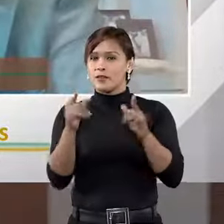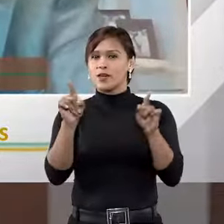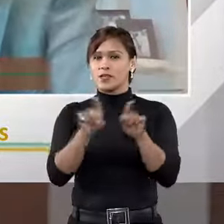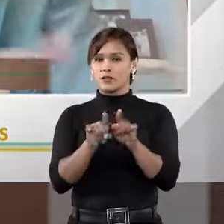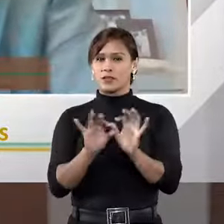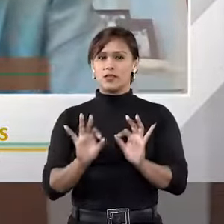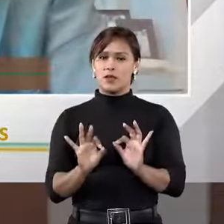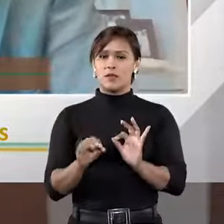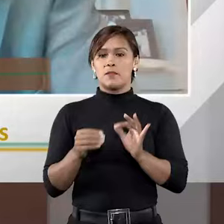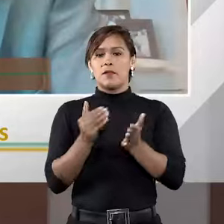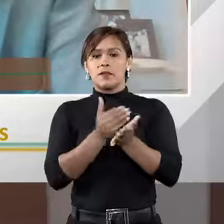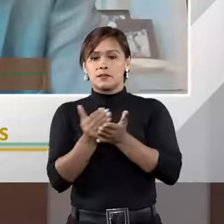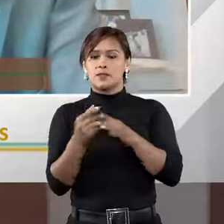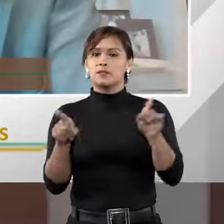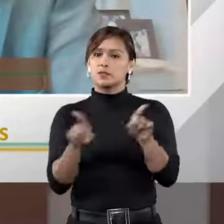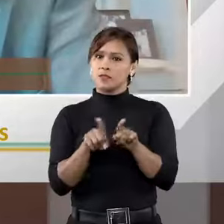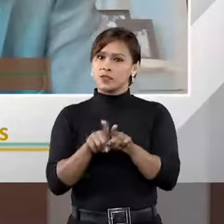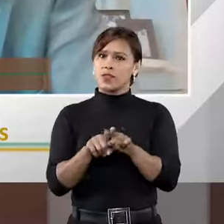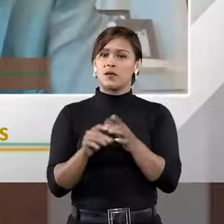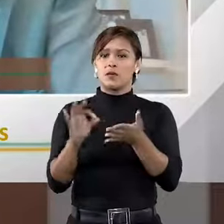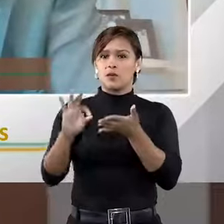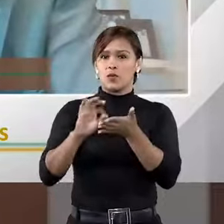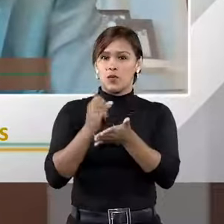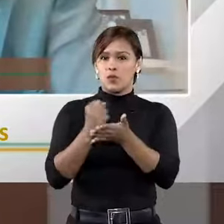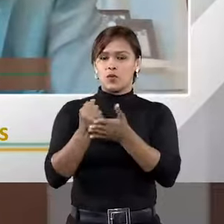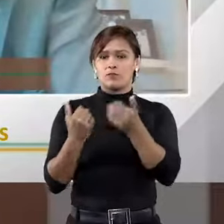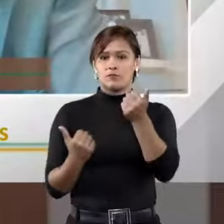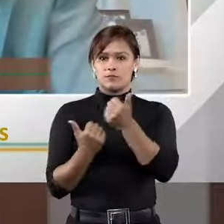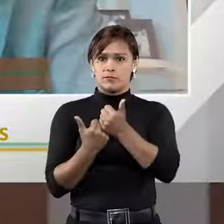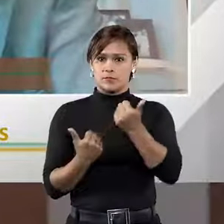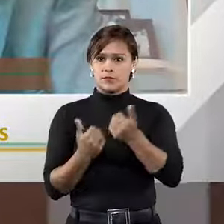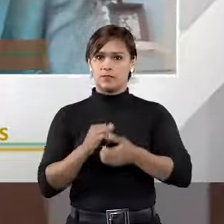e tal. Mas, a princípio, é isso também para o contrato acessório.